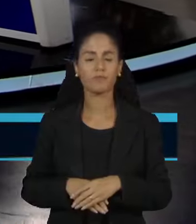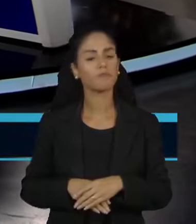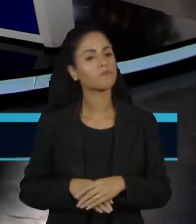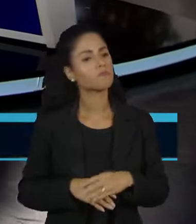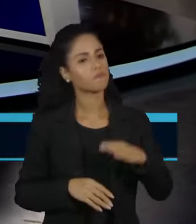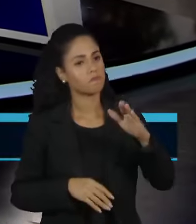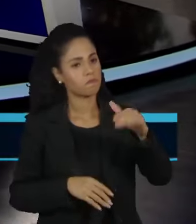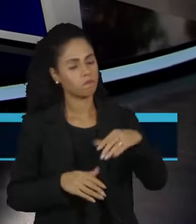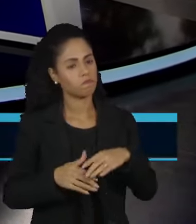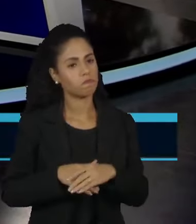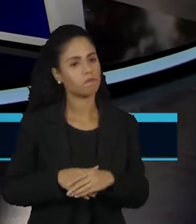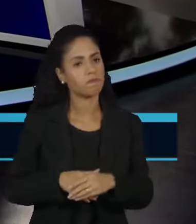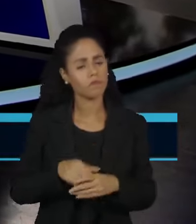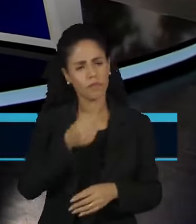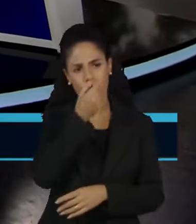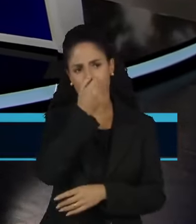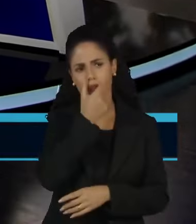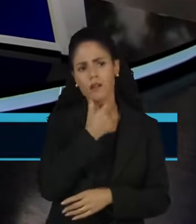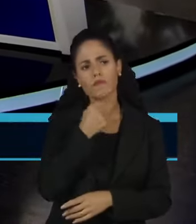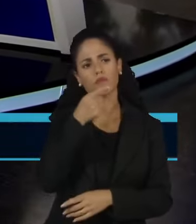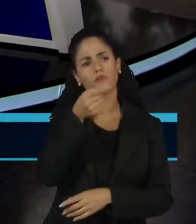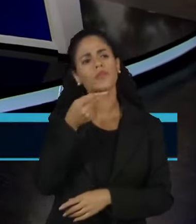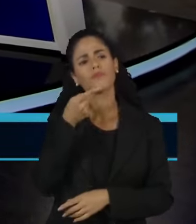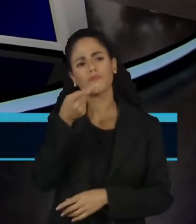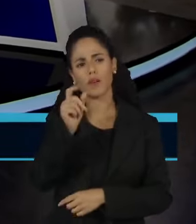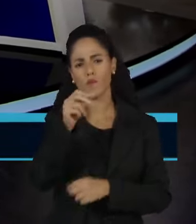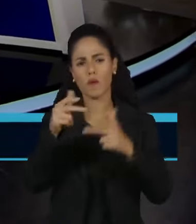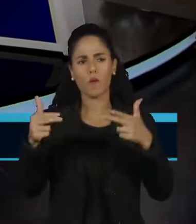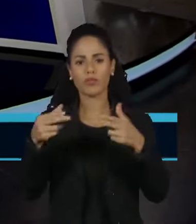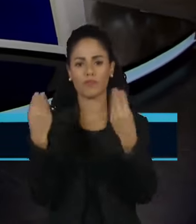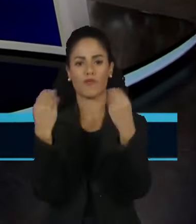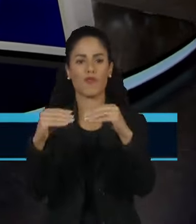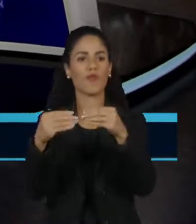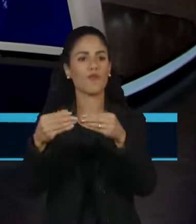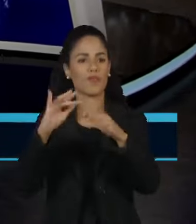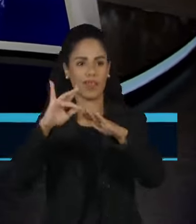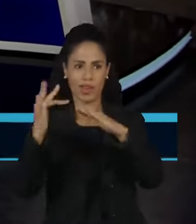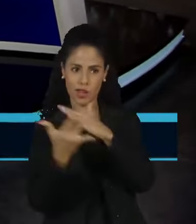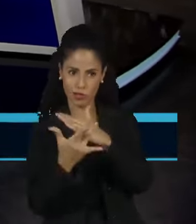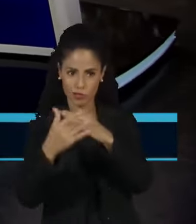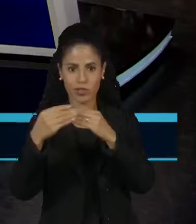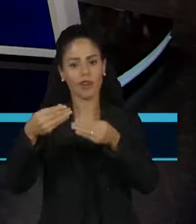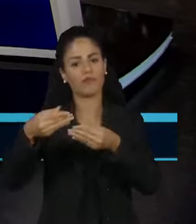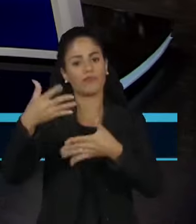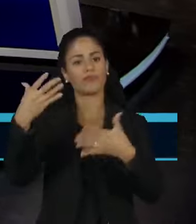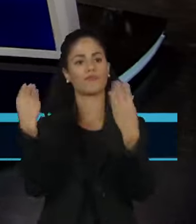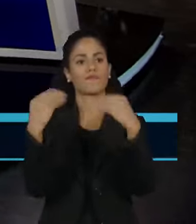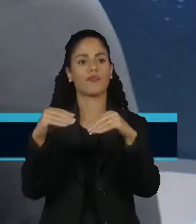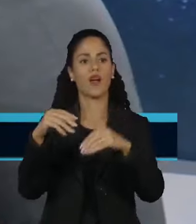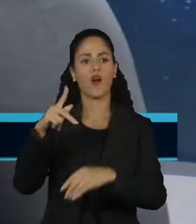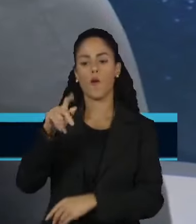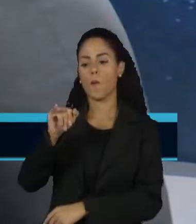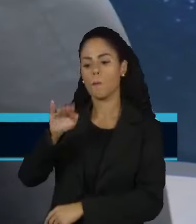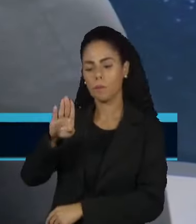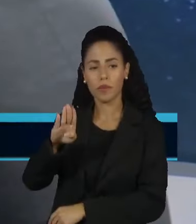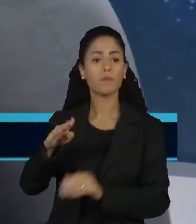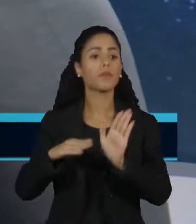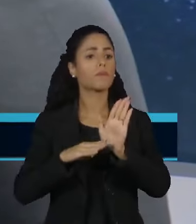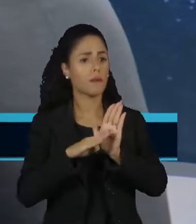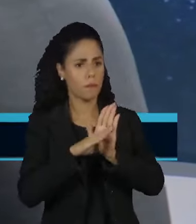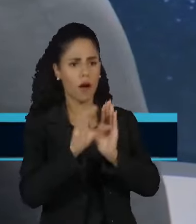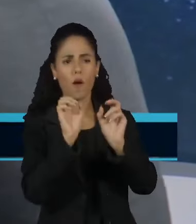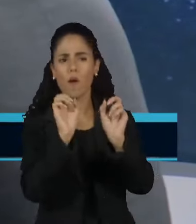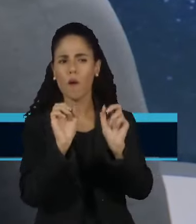Sakamoto, você levantou uma questão na sua rede social e eu vou trazer para o nosso bate-papo aqui. O PIB cresceu, ok, foi o que você colocou, mas